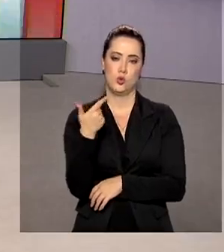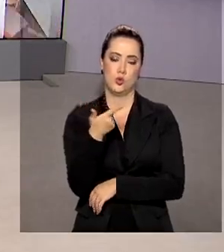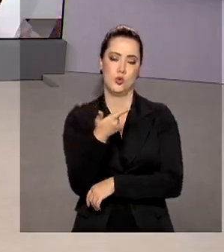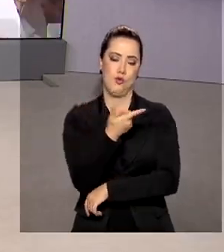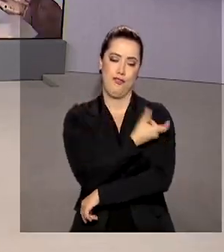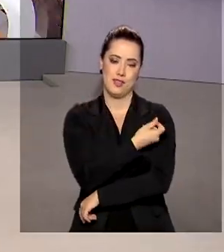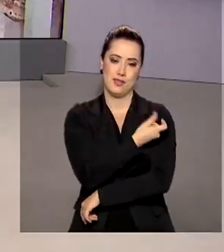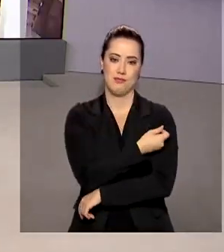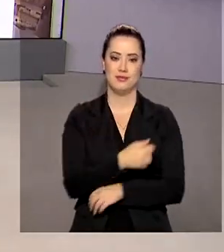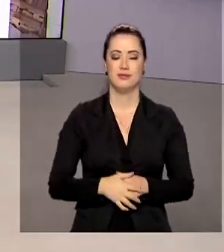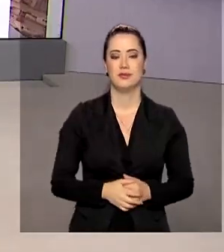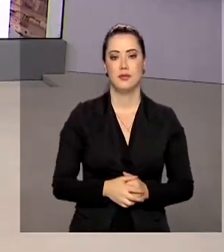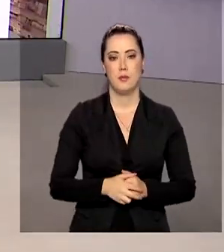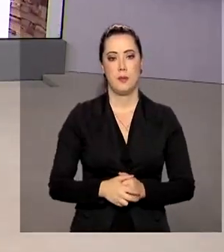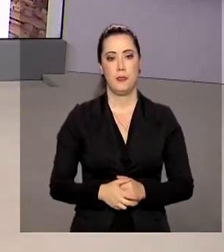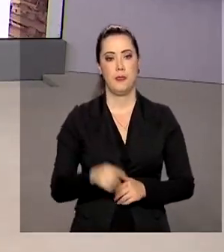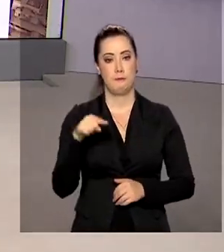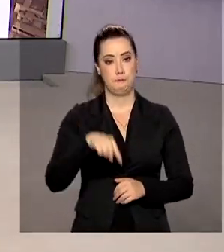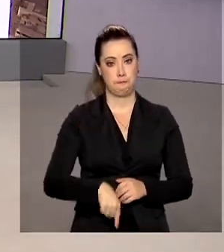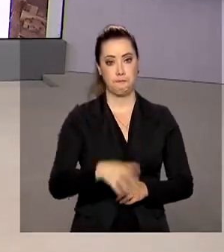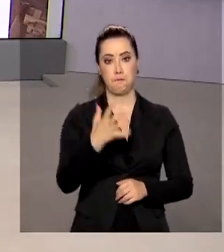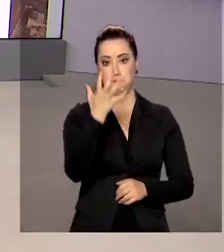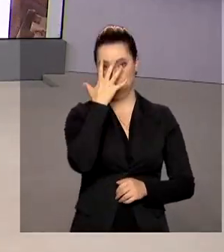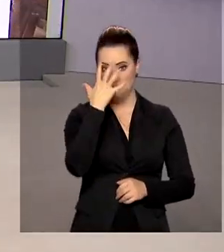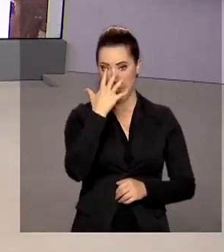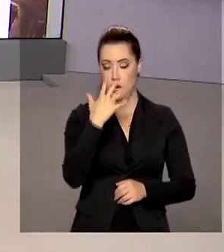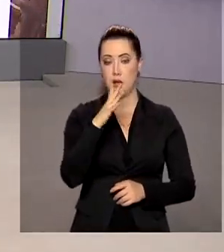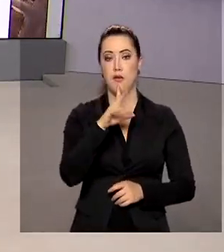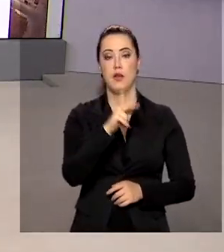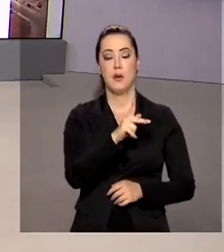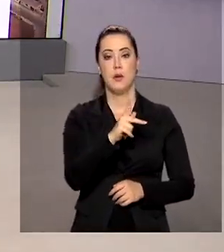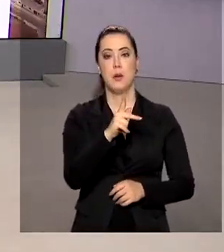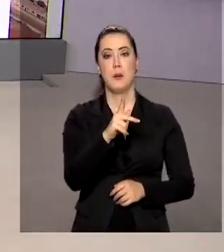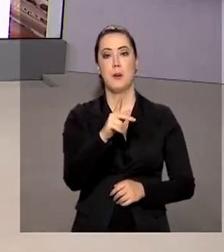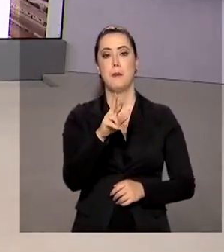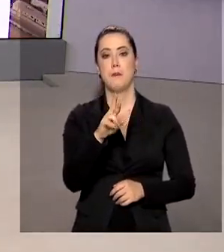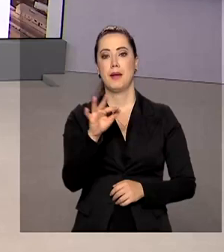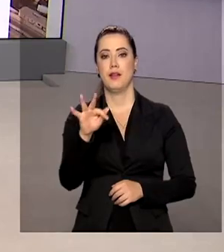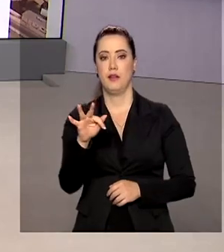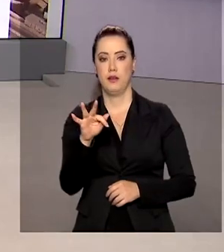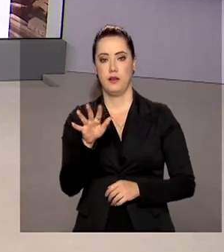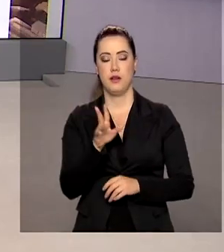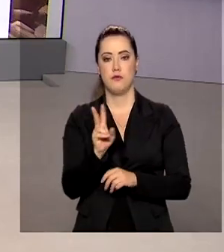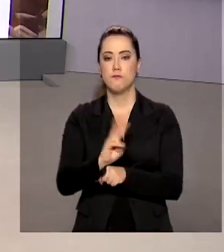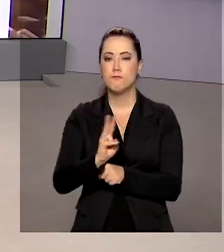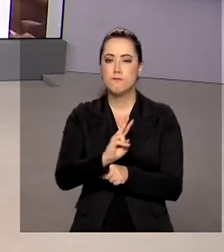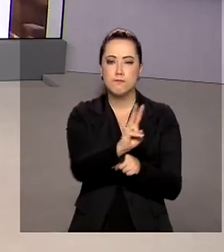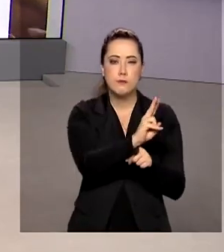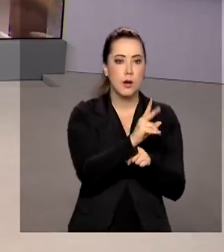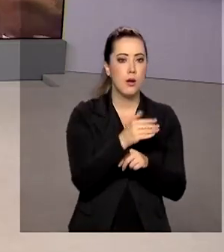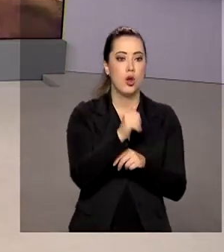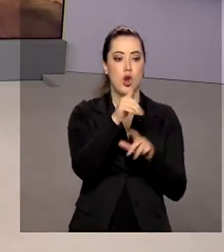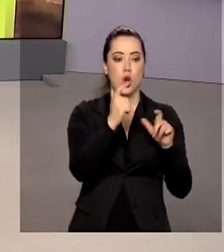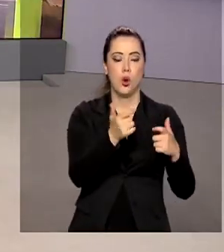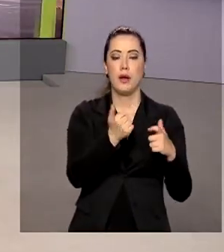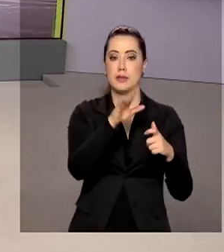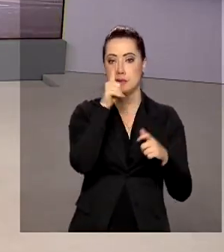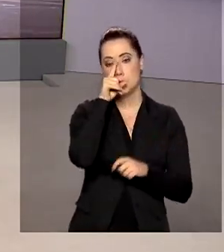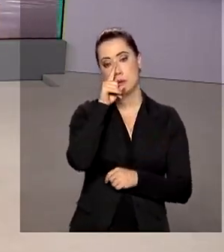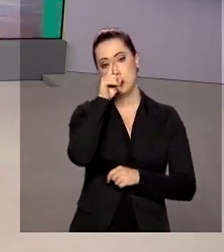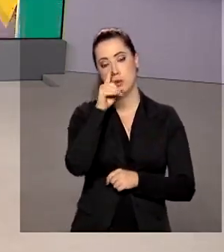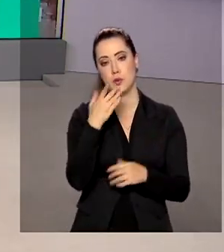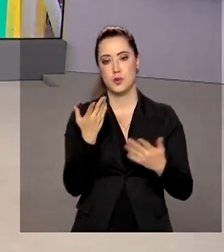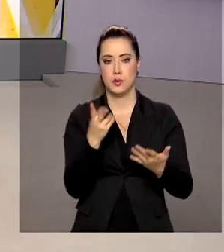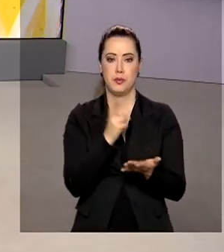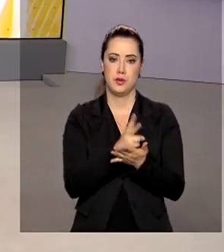E neste carnaval a Polícia Rodoviária Federal reforça a segurança nos pontos com maior índices de acidentes. Apesar de ser ponto